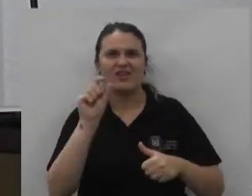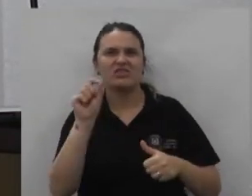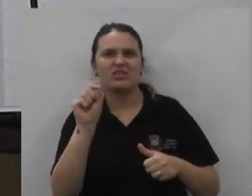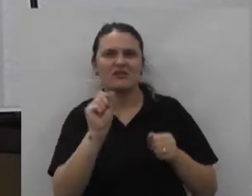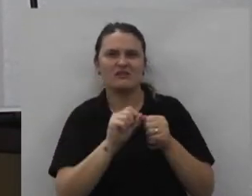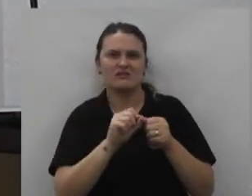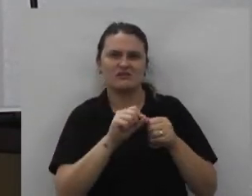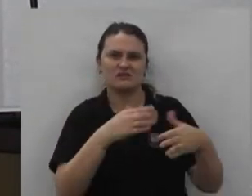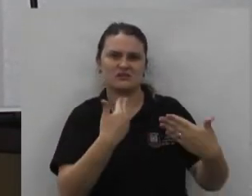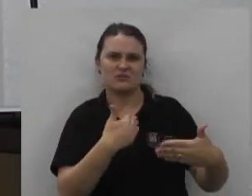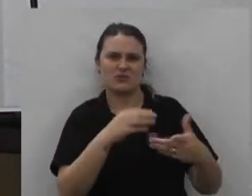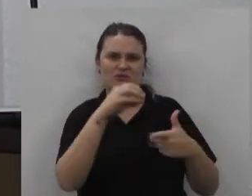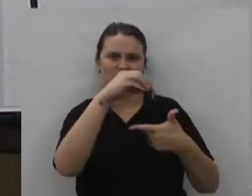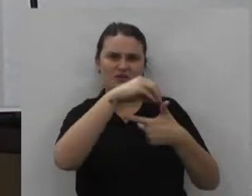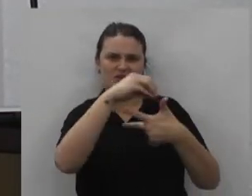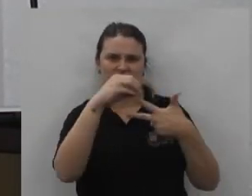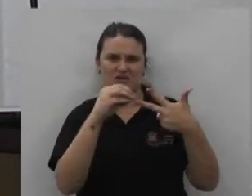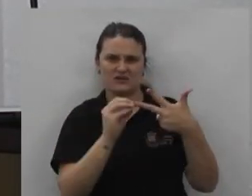montou